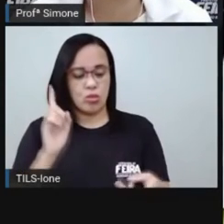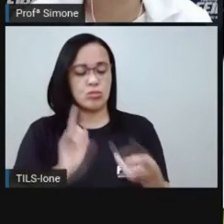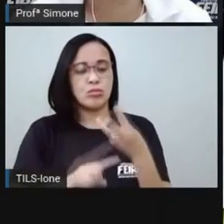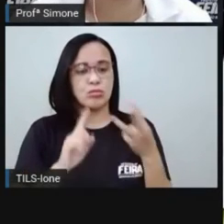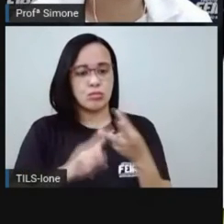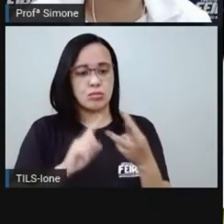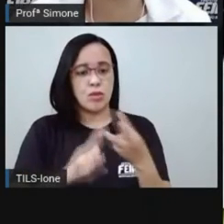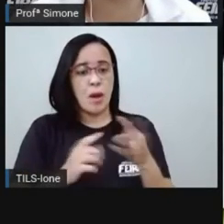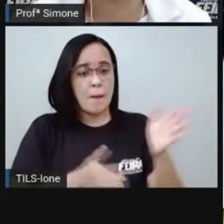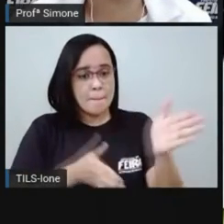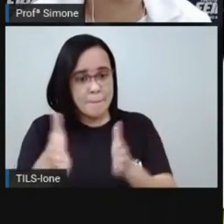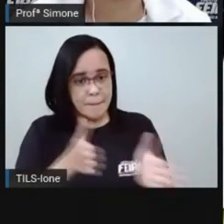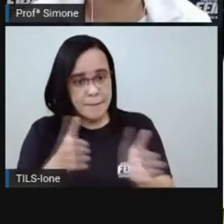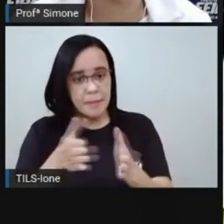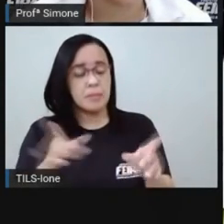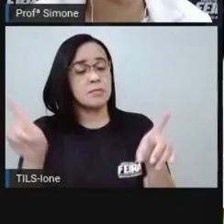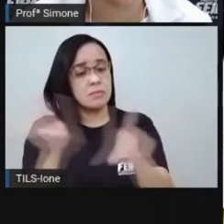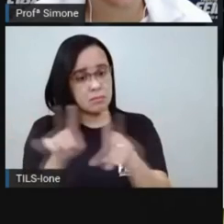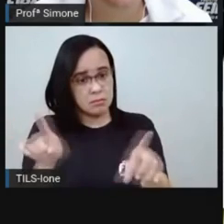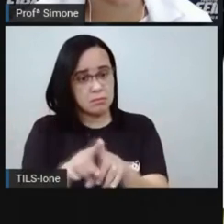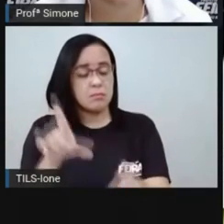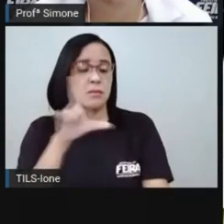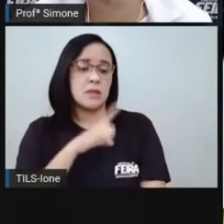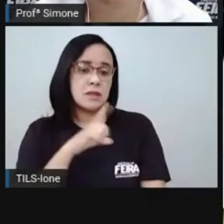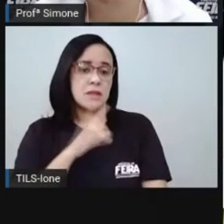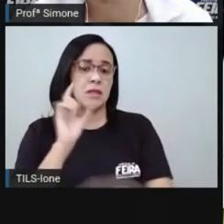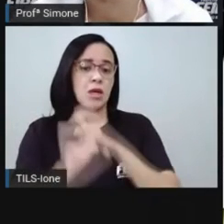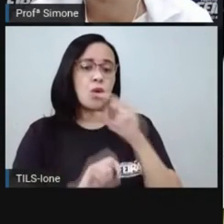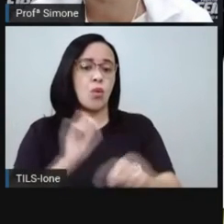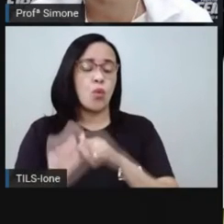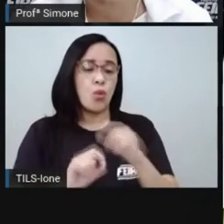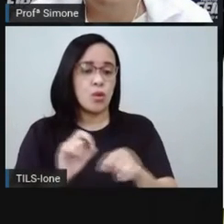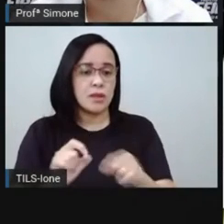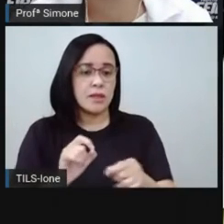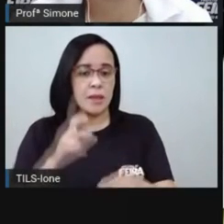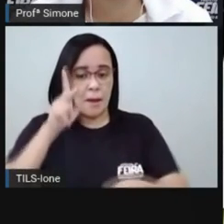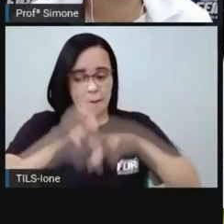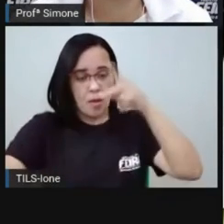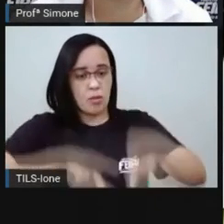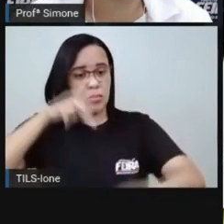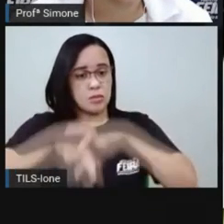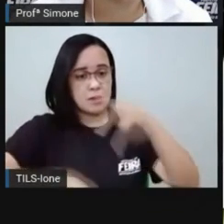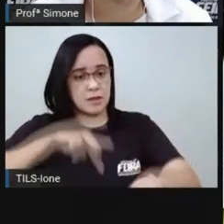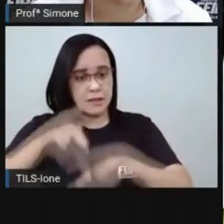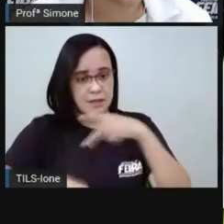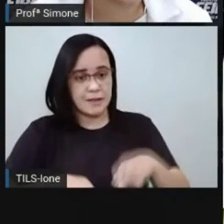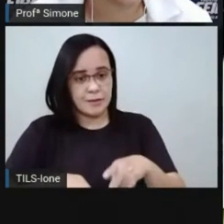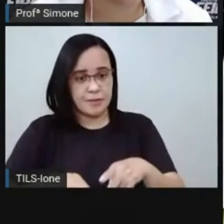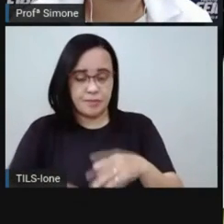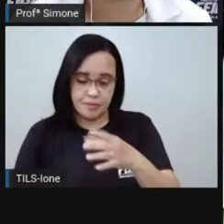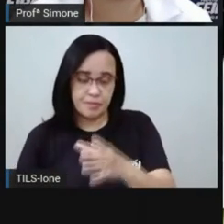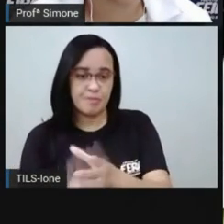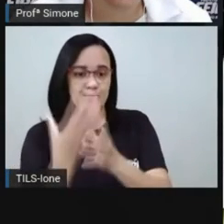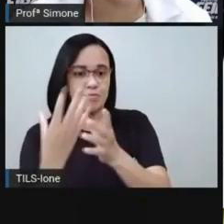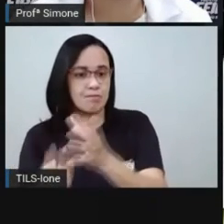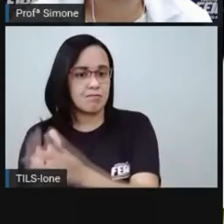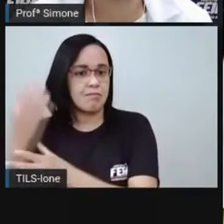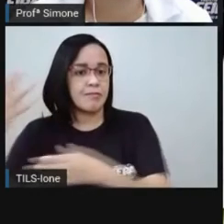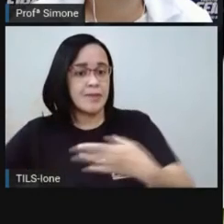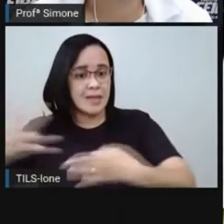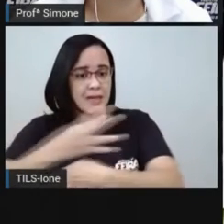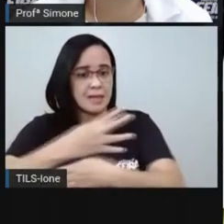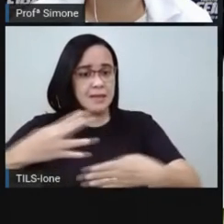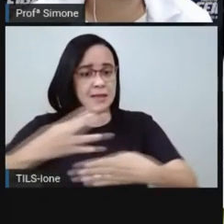chamada República Populista ou República Democrática é a construção da cidade de Brasília a